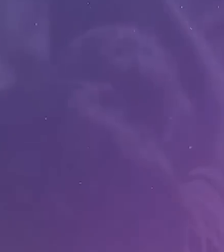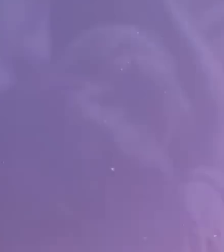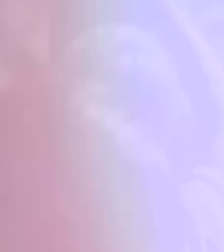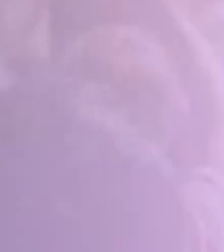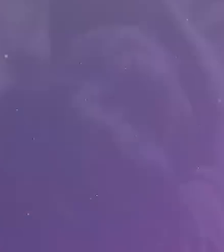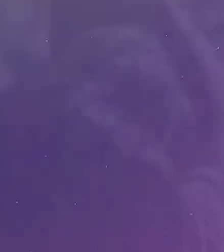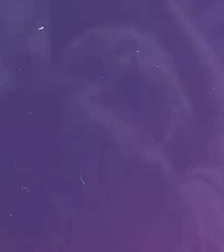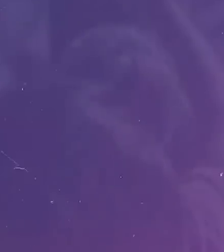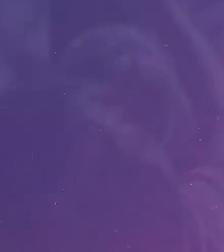Amém. Legenda Zanotto